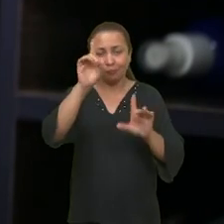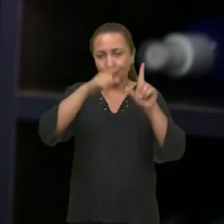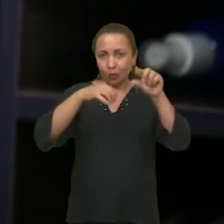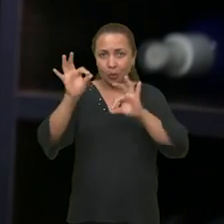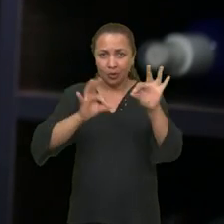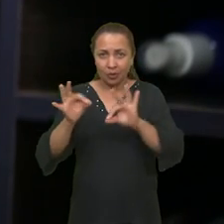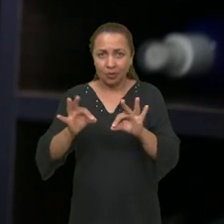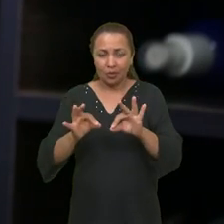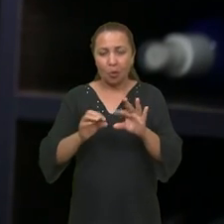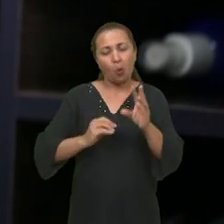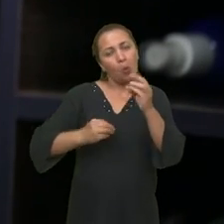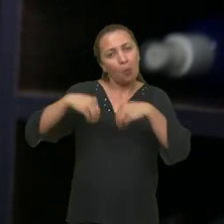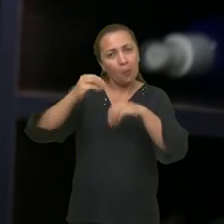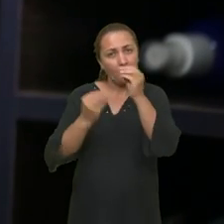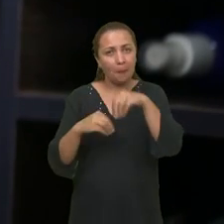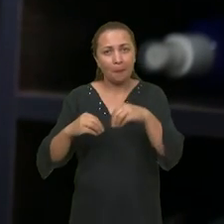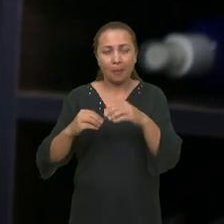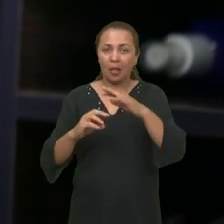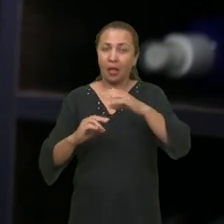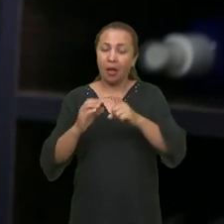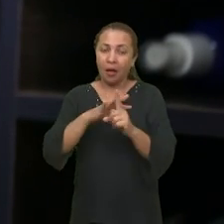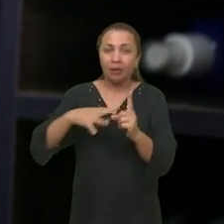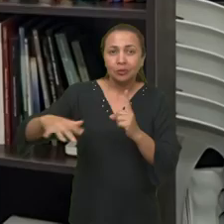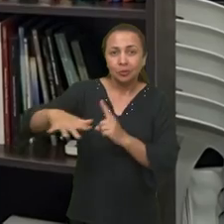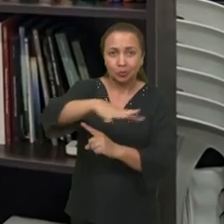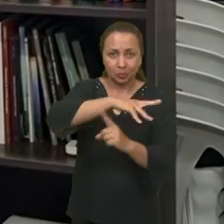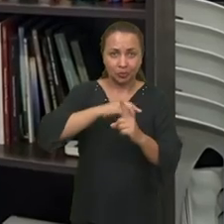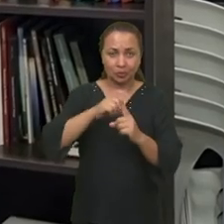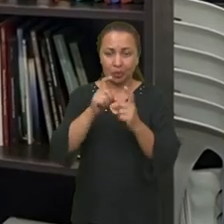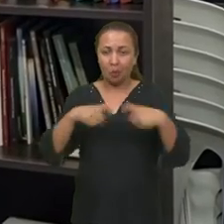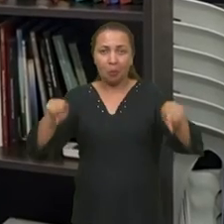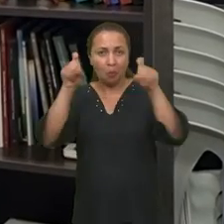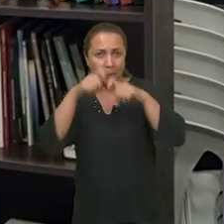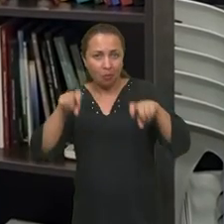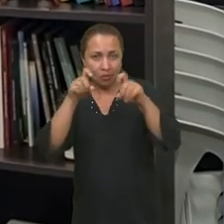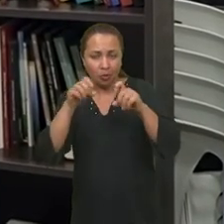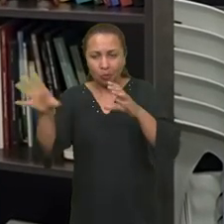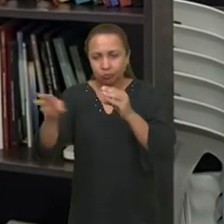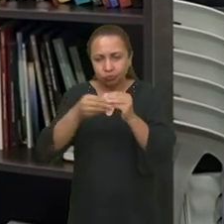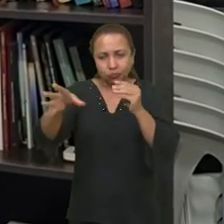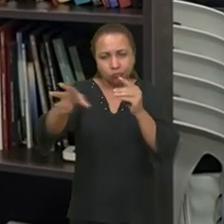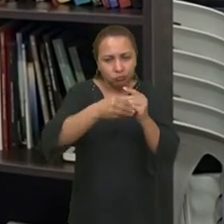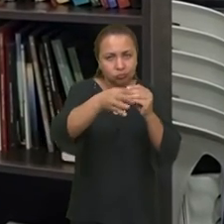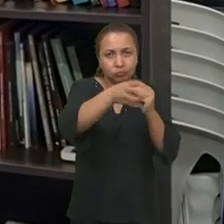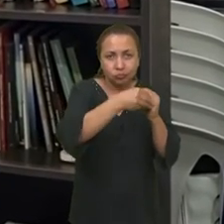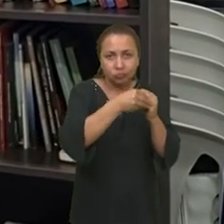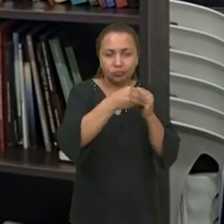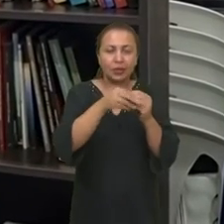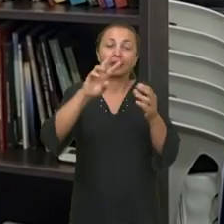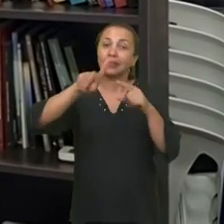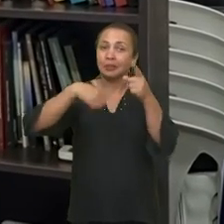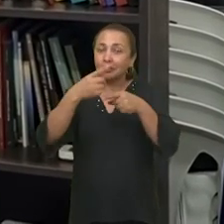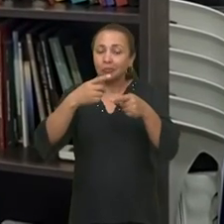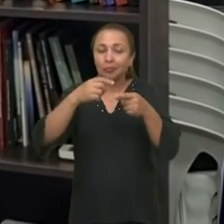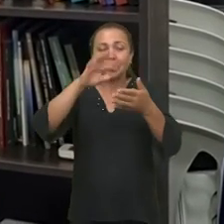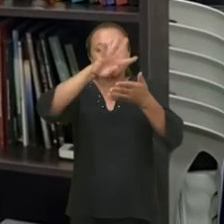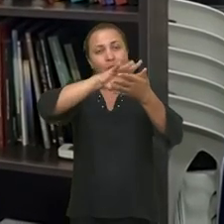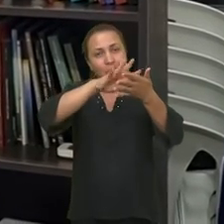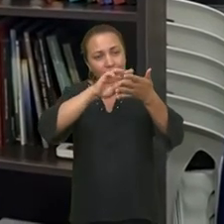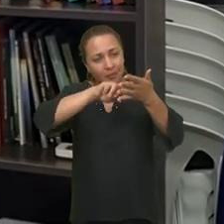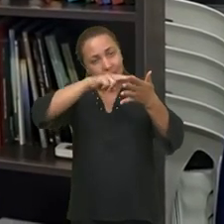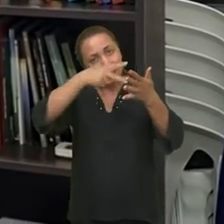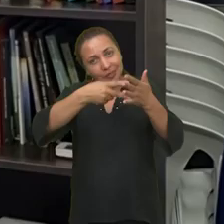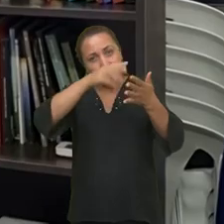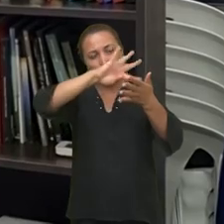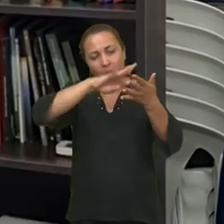modelagem ambiental, que é um programa de computador que junta essas informações climáticas e consegue traduzir uma